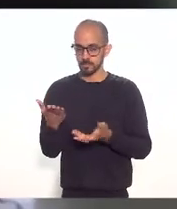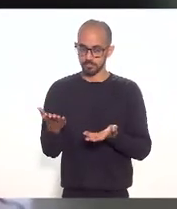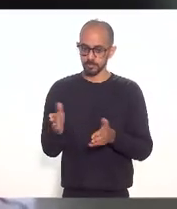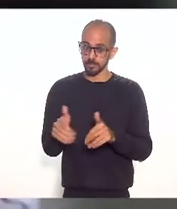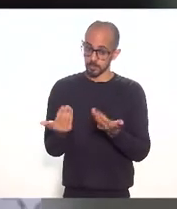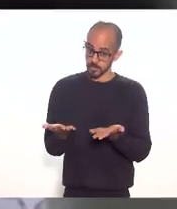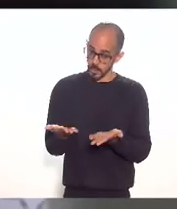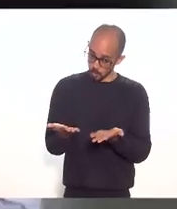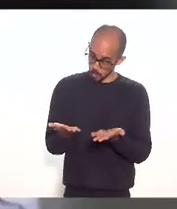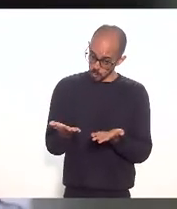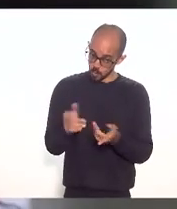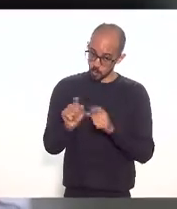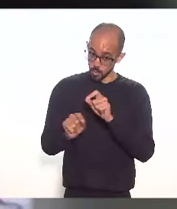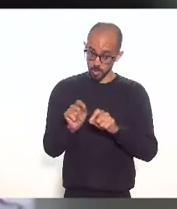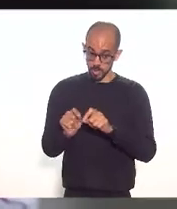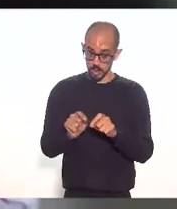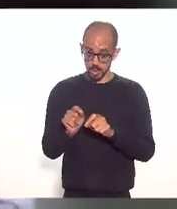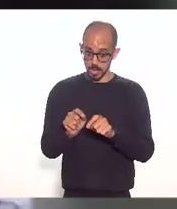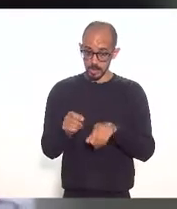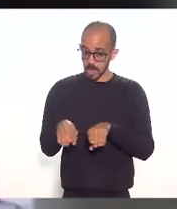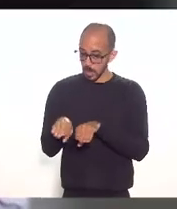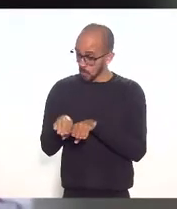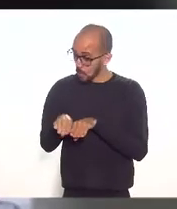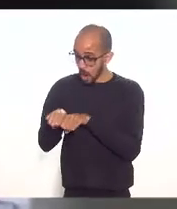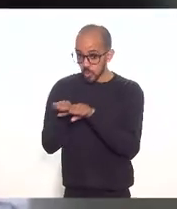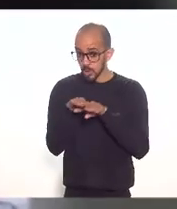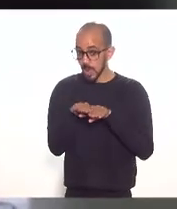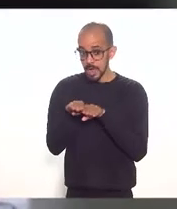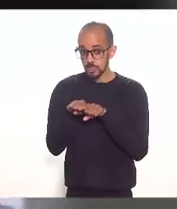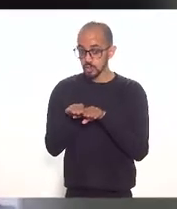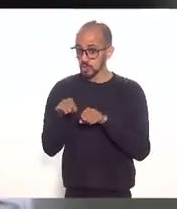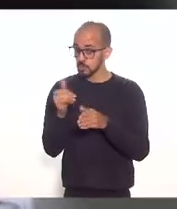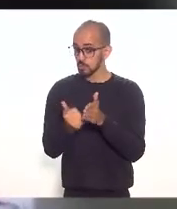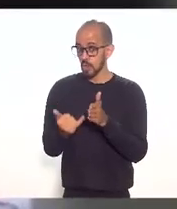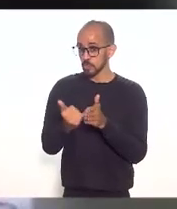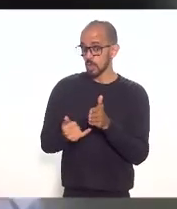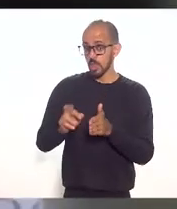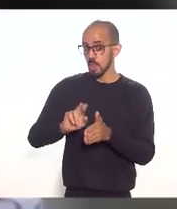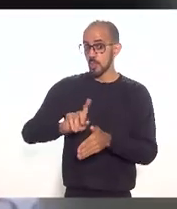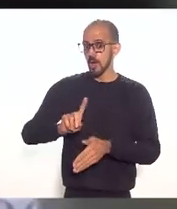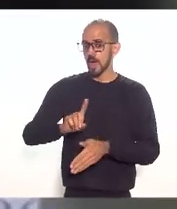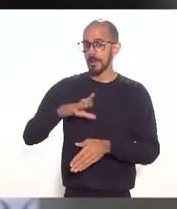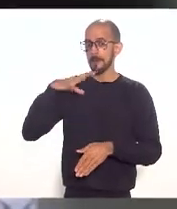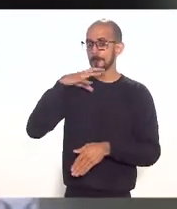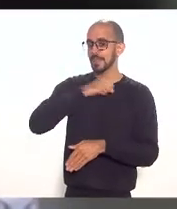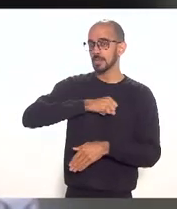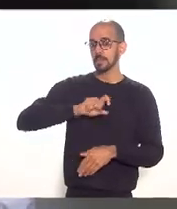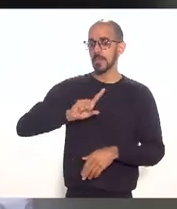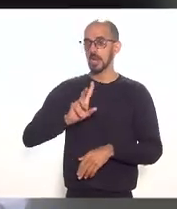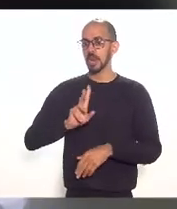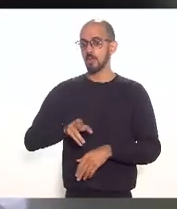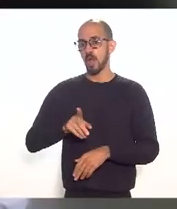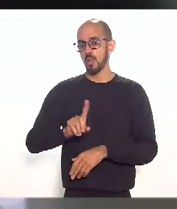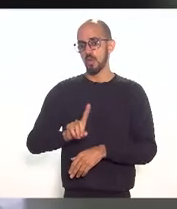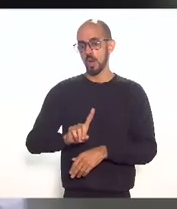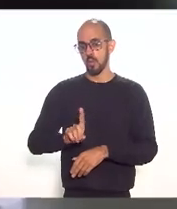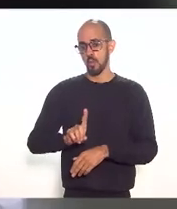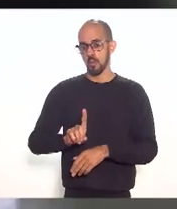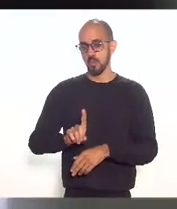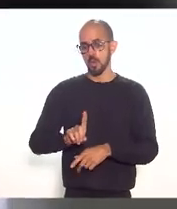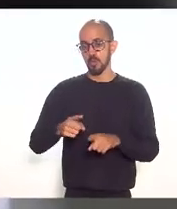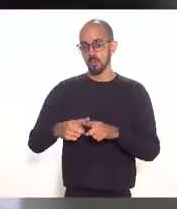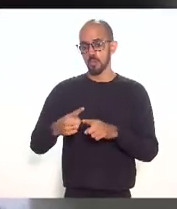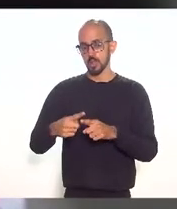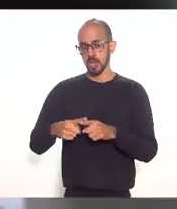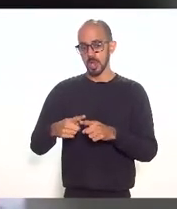essa questão da isonomia ela não é uma questão muito assim perceptível em se tratando de benefício fiscal porque o benefício fiscal por